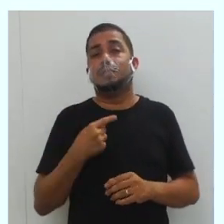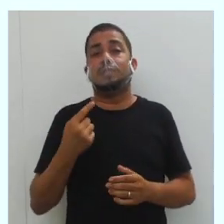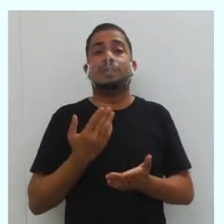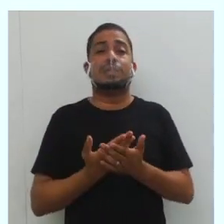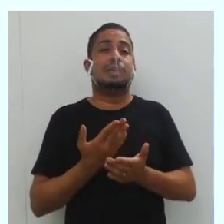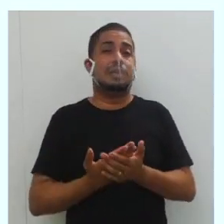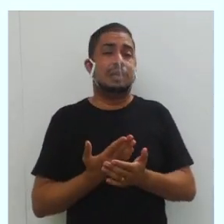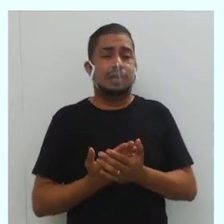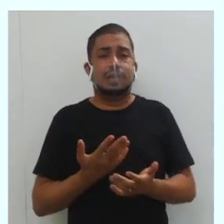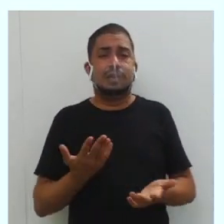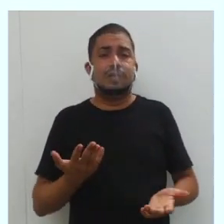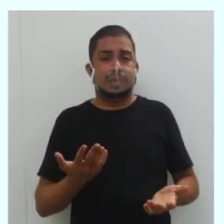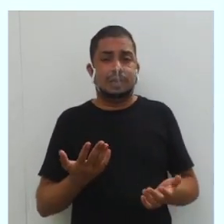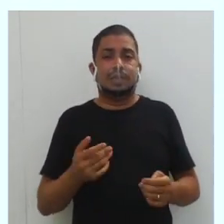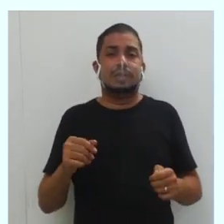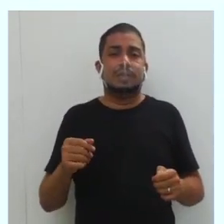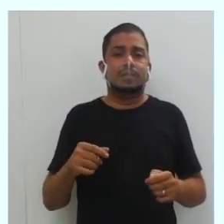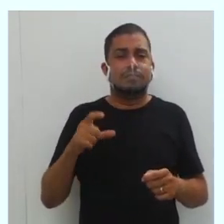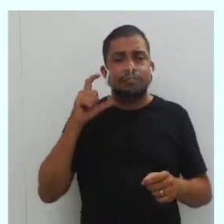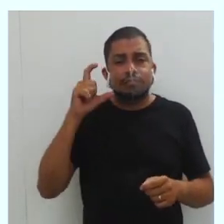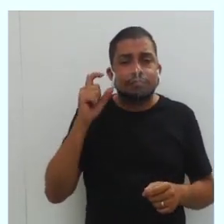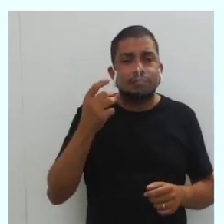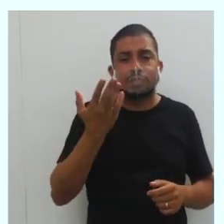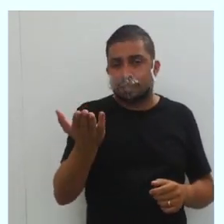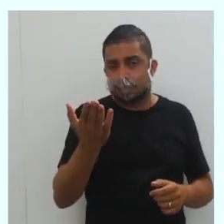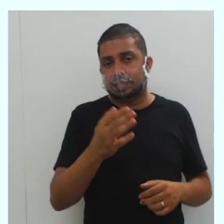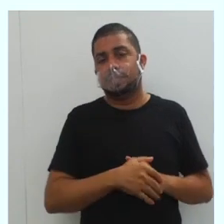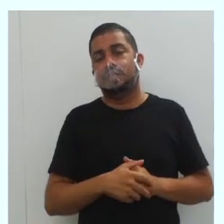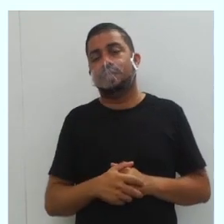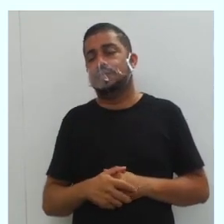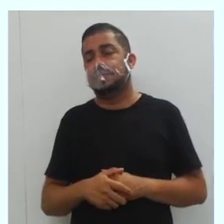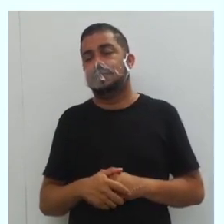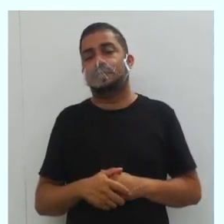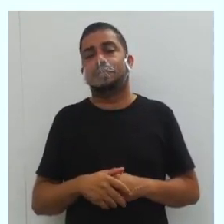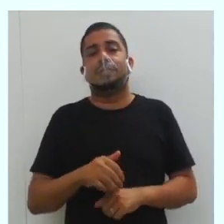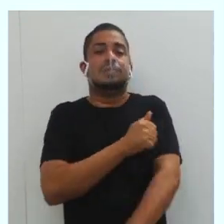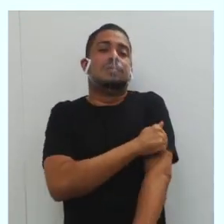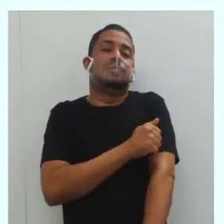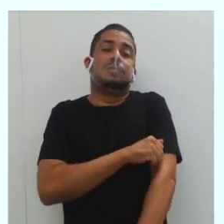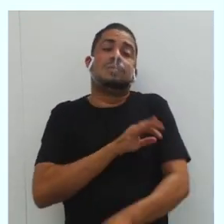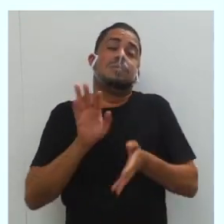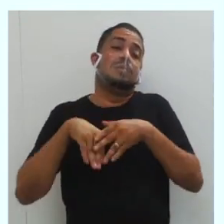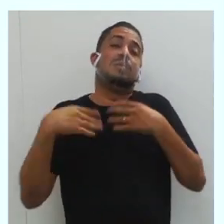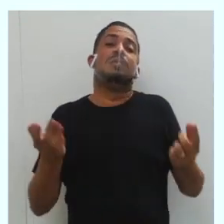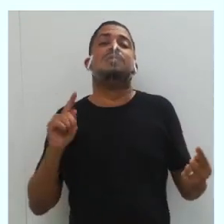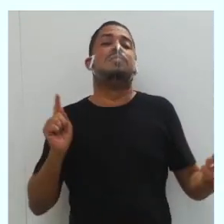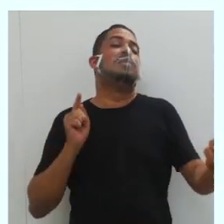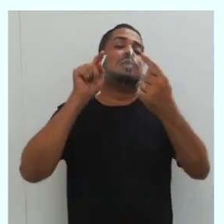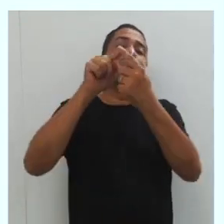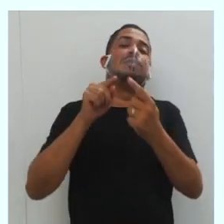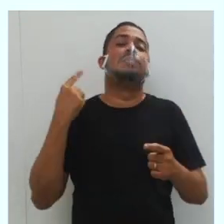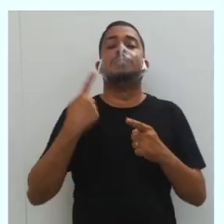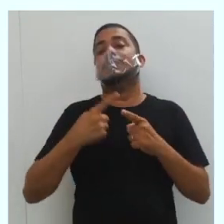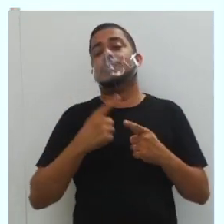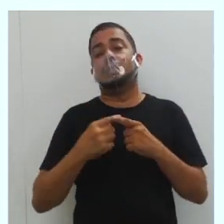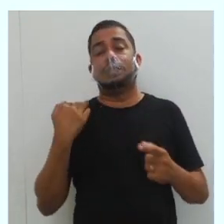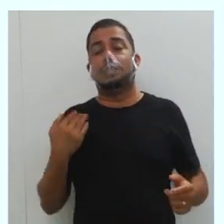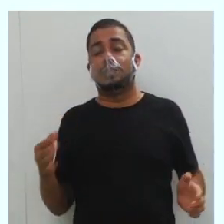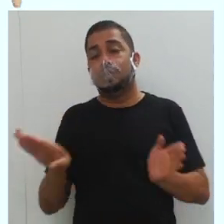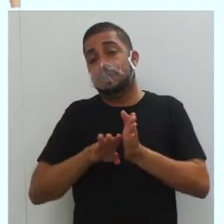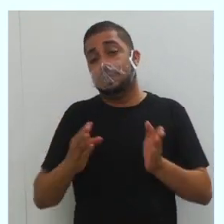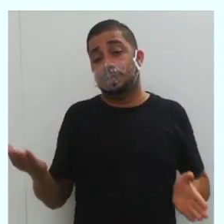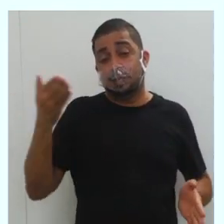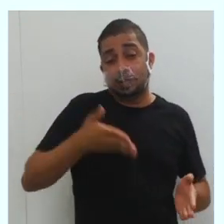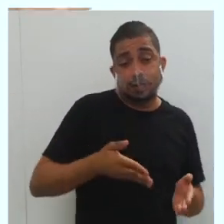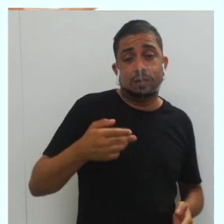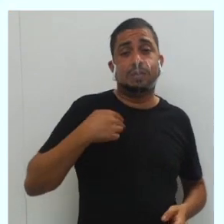aula pretendeu, o é que ela pretende para você estudando, o é ela pretende, qual o objetivo, por que que cheguei